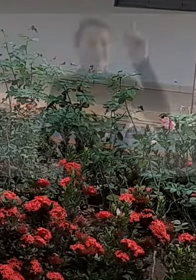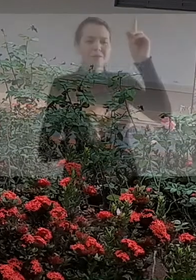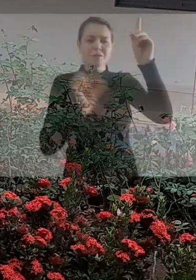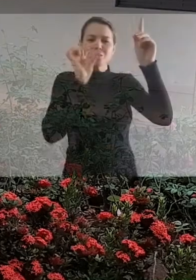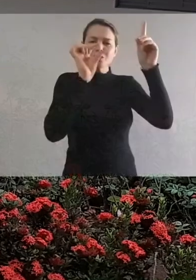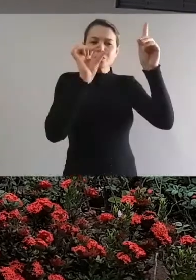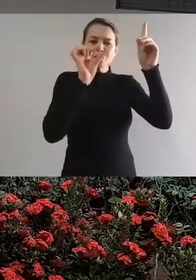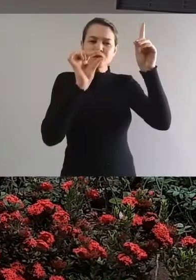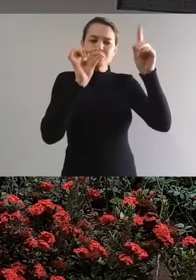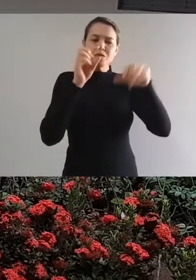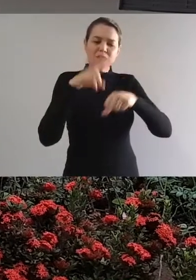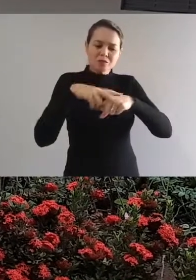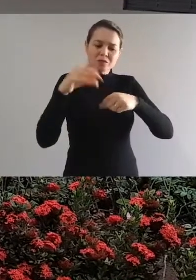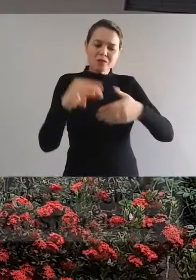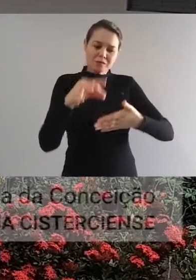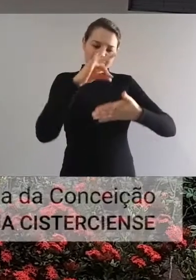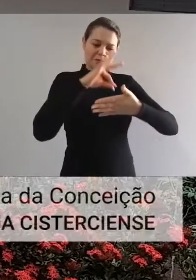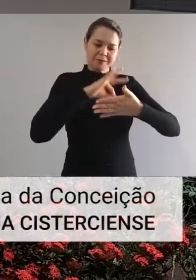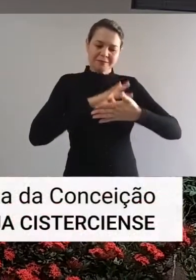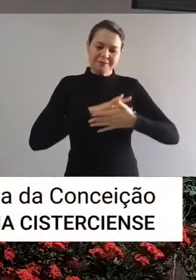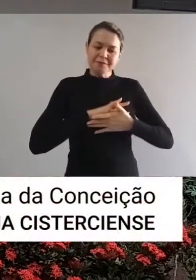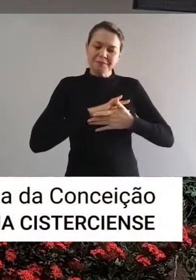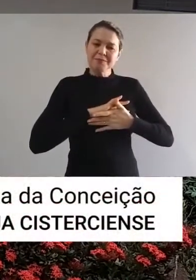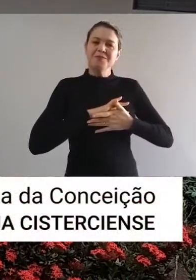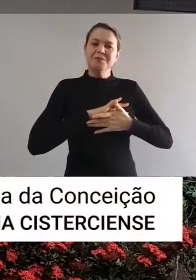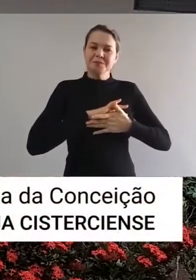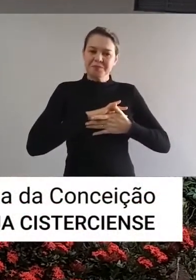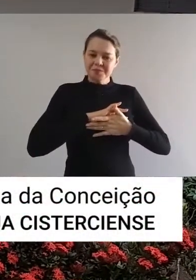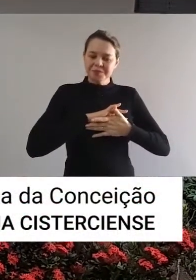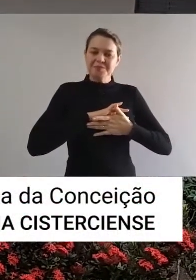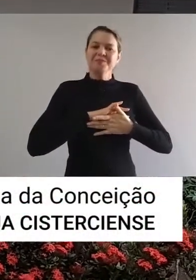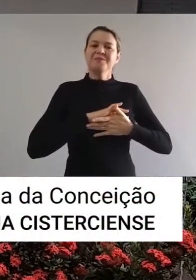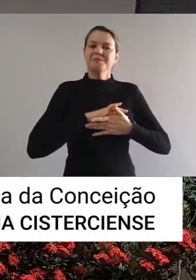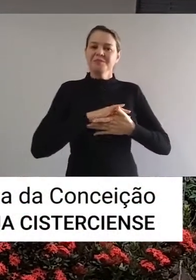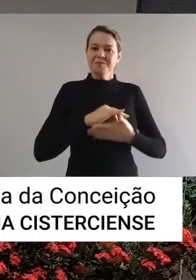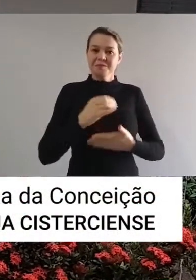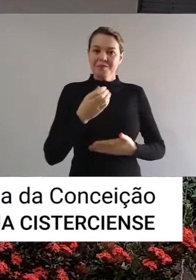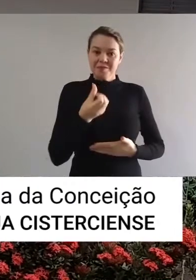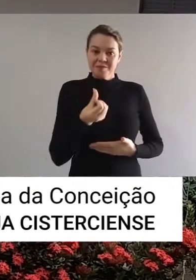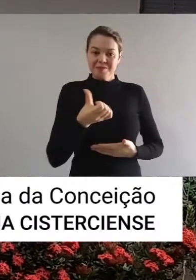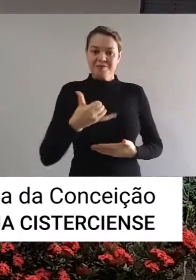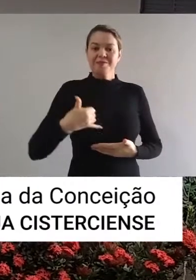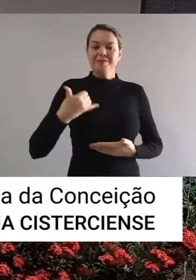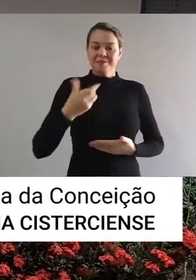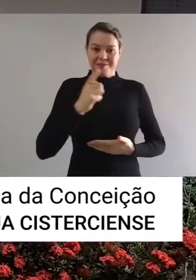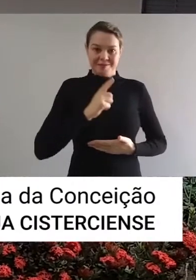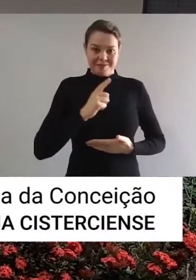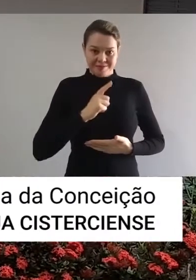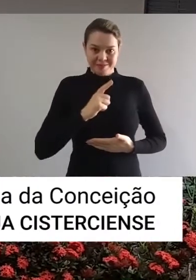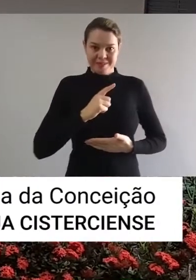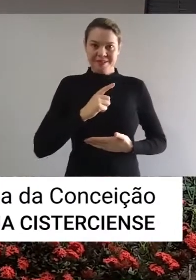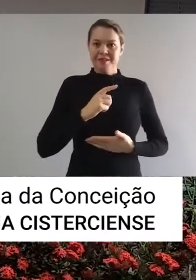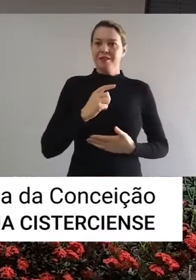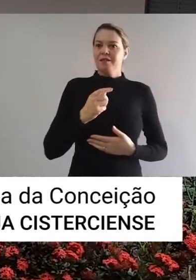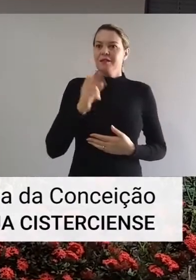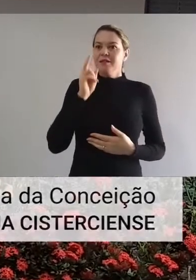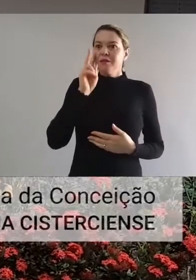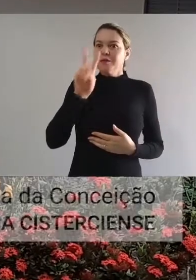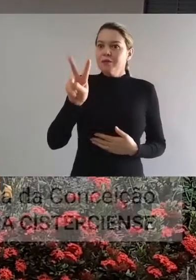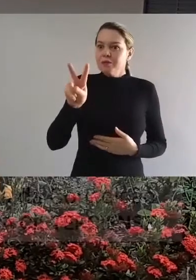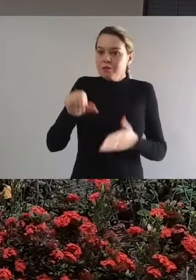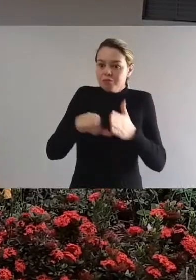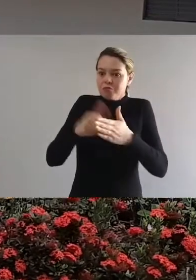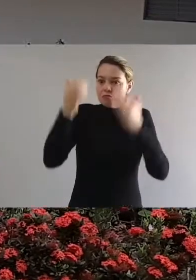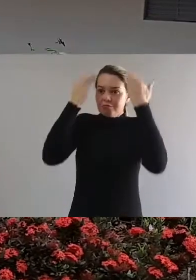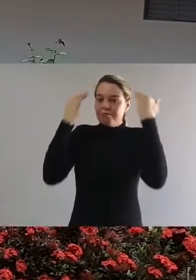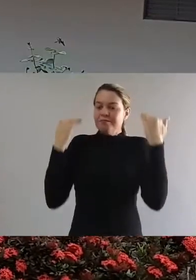Deus plantou a semente da vocação religiosa no meu coração quando eu tinha seis anos de idade, quando eu vi